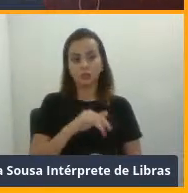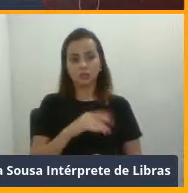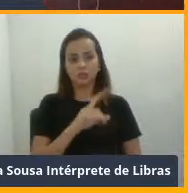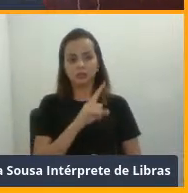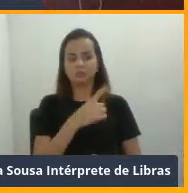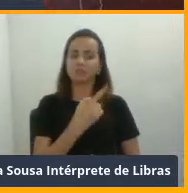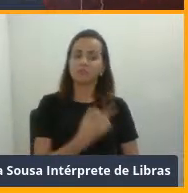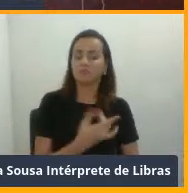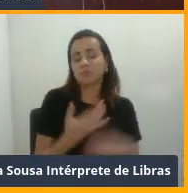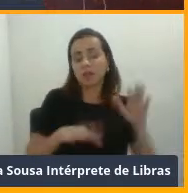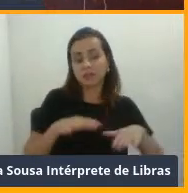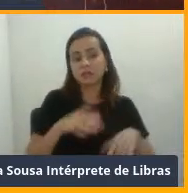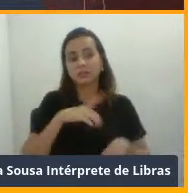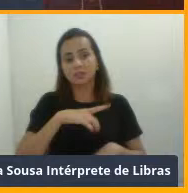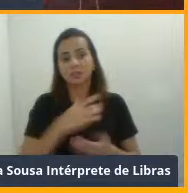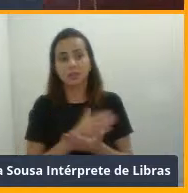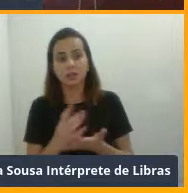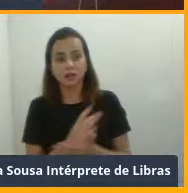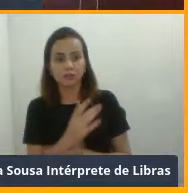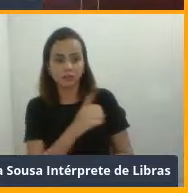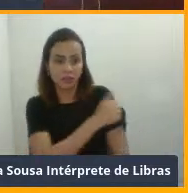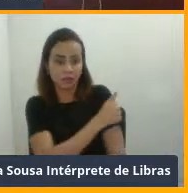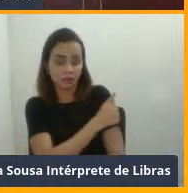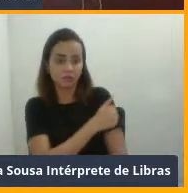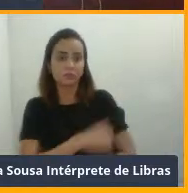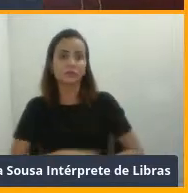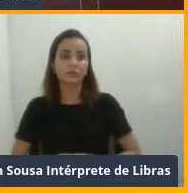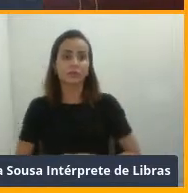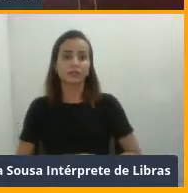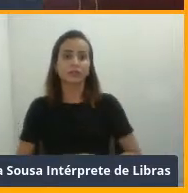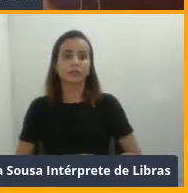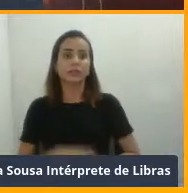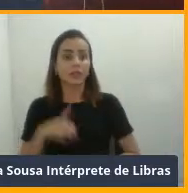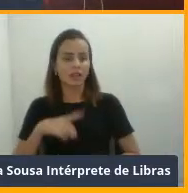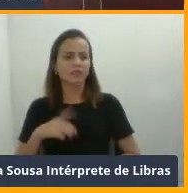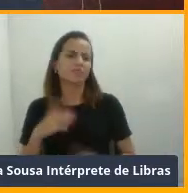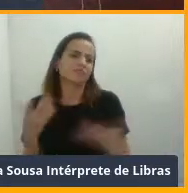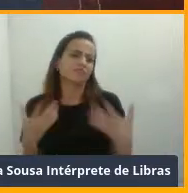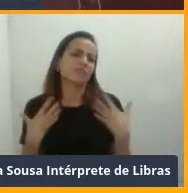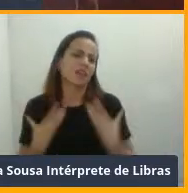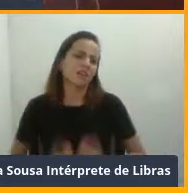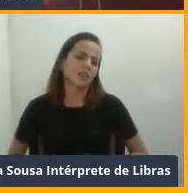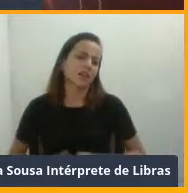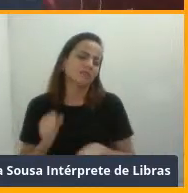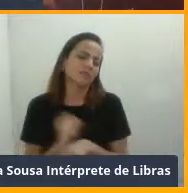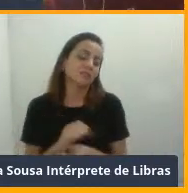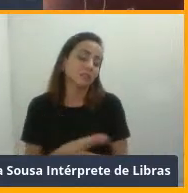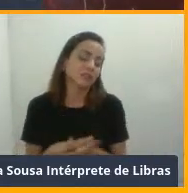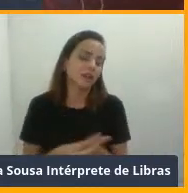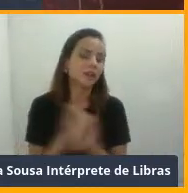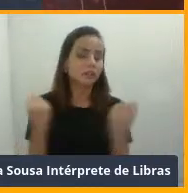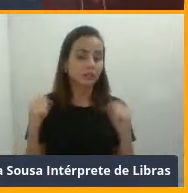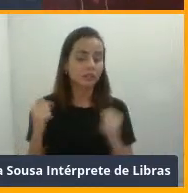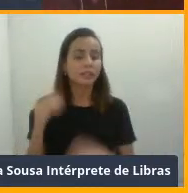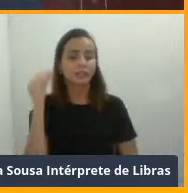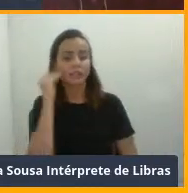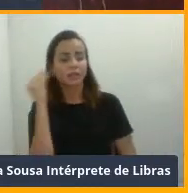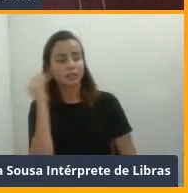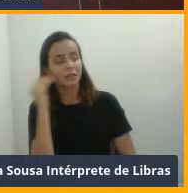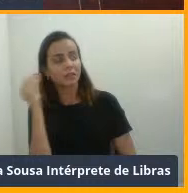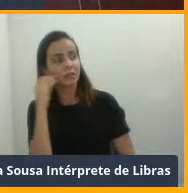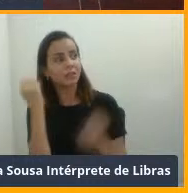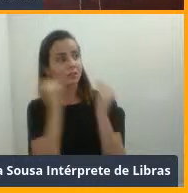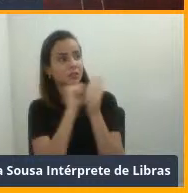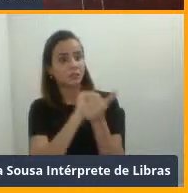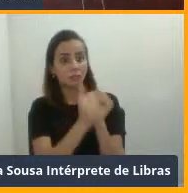gente que... Eu tenho alunos que eram altamente sedentários, treinaram, tentaram vários tipos de esportes,